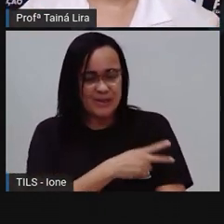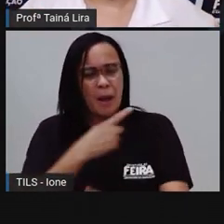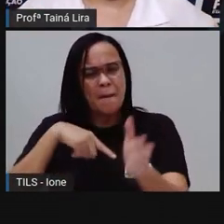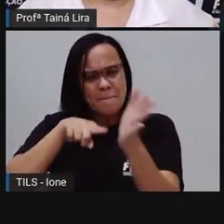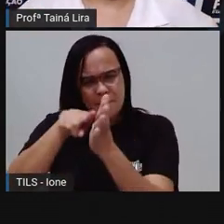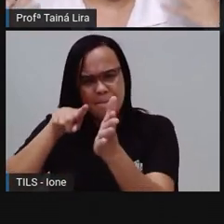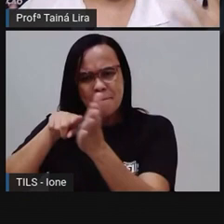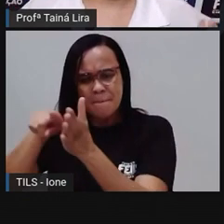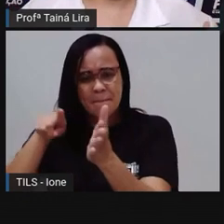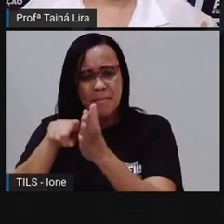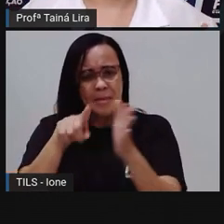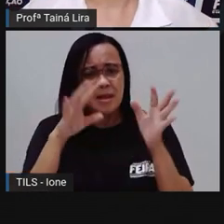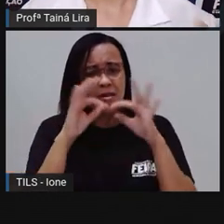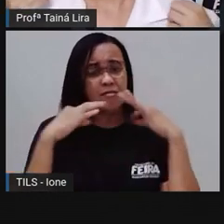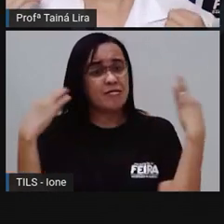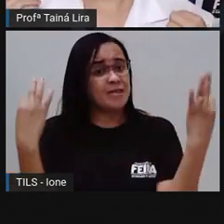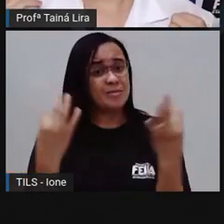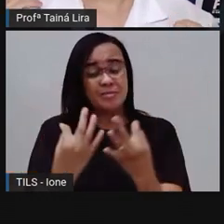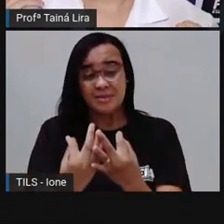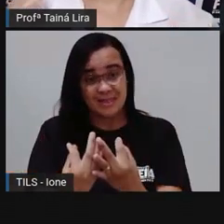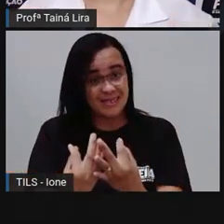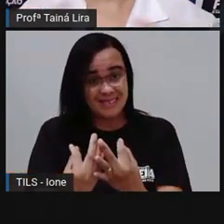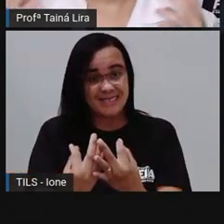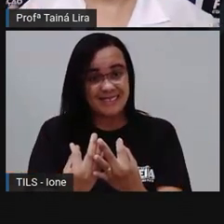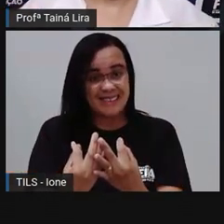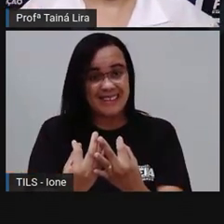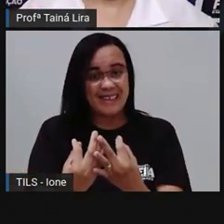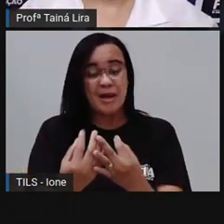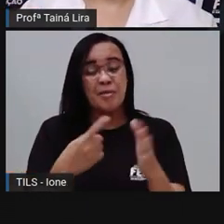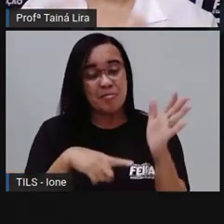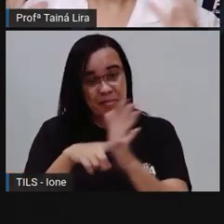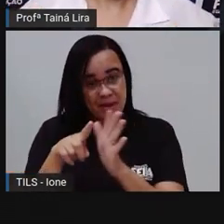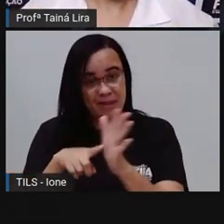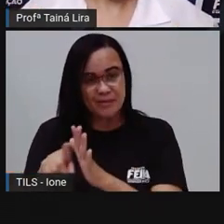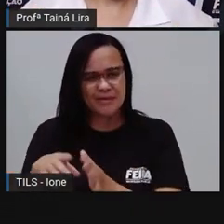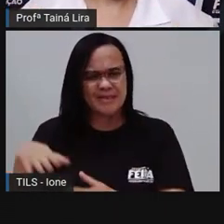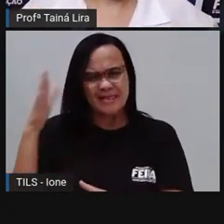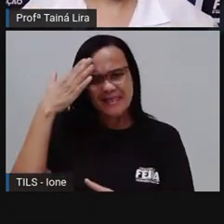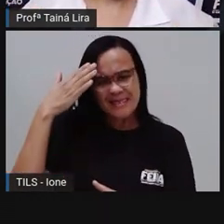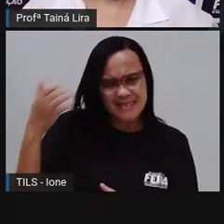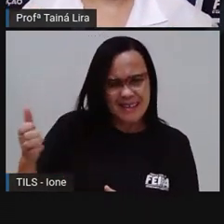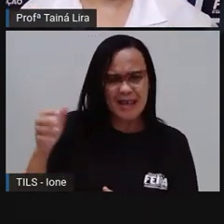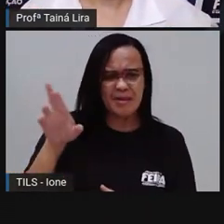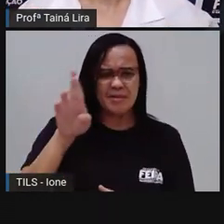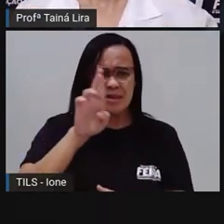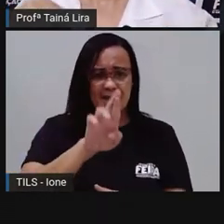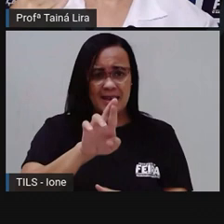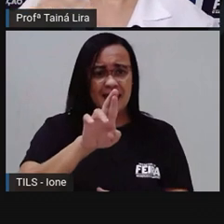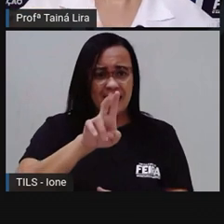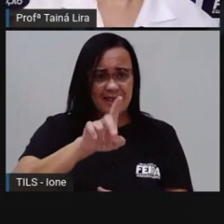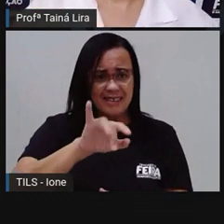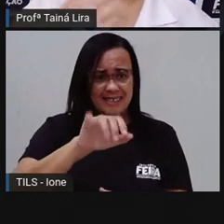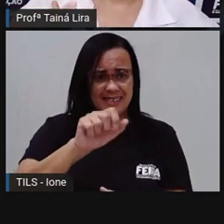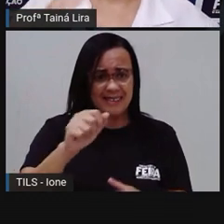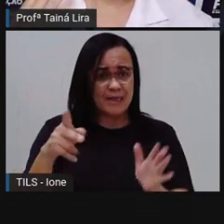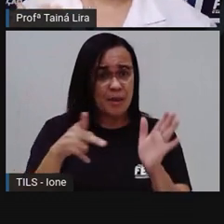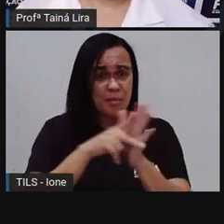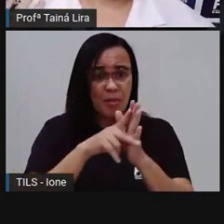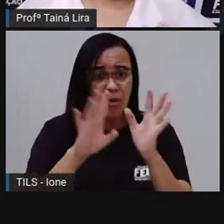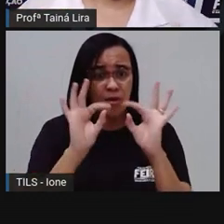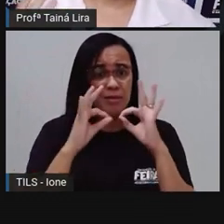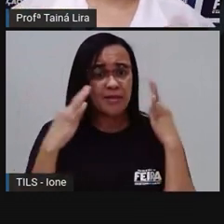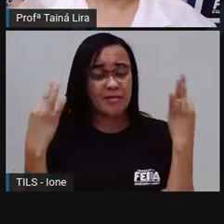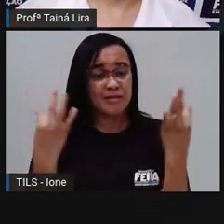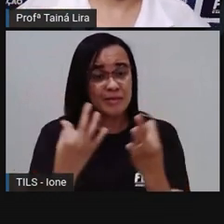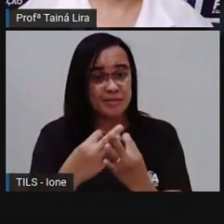família de vocês tem aí uma receita que é da família de vocês, tá bom? Para copiar essa